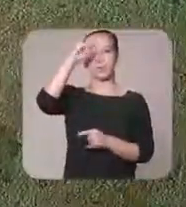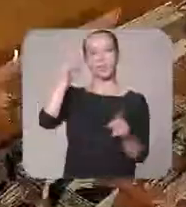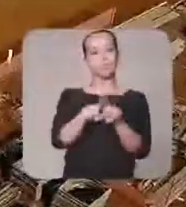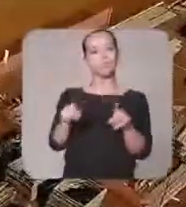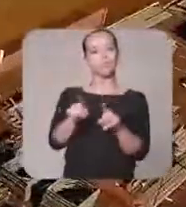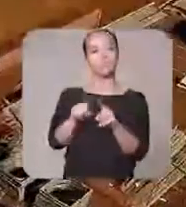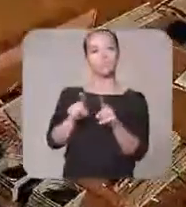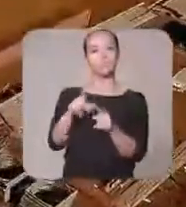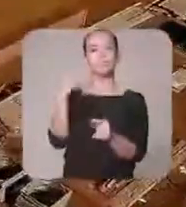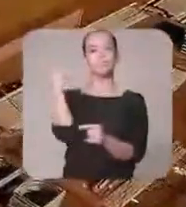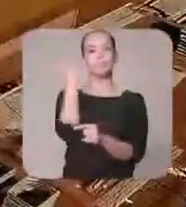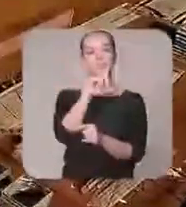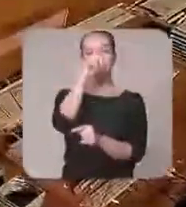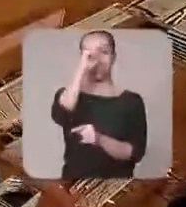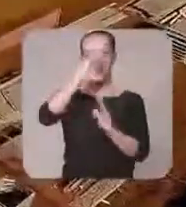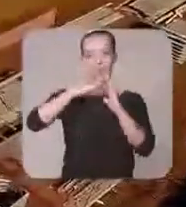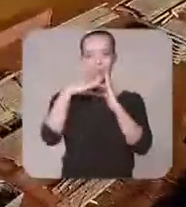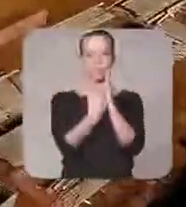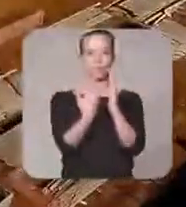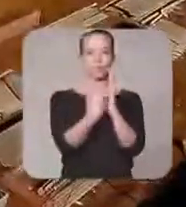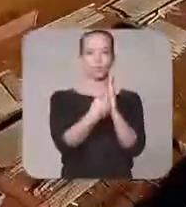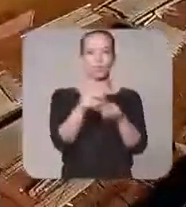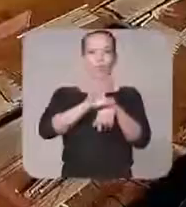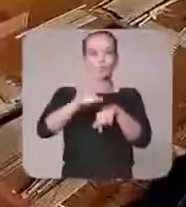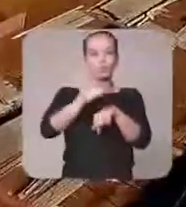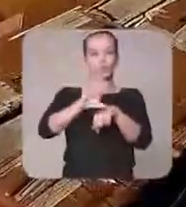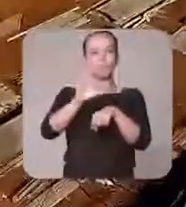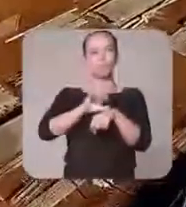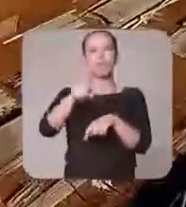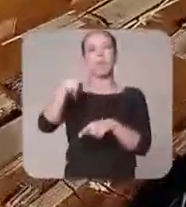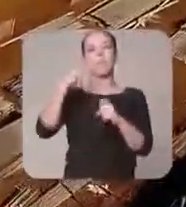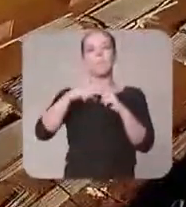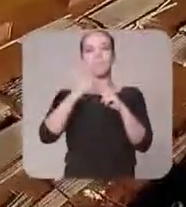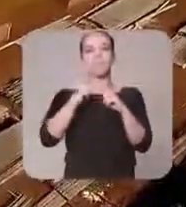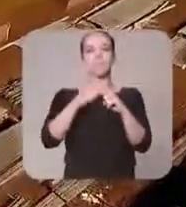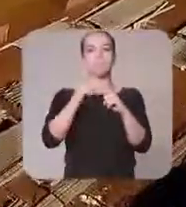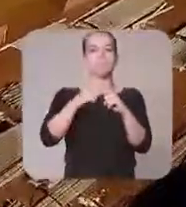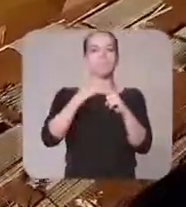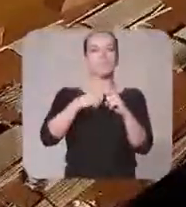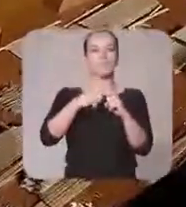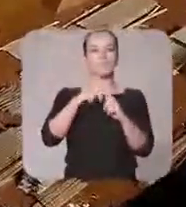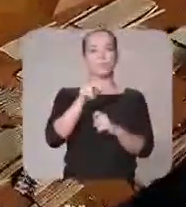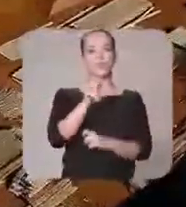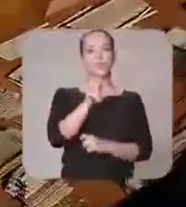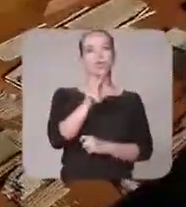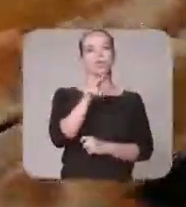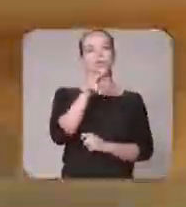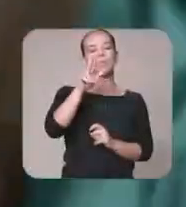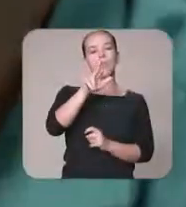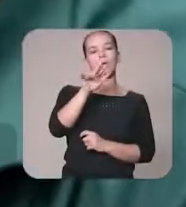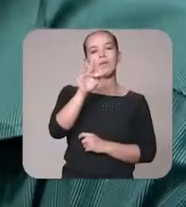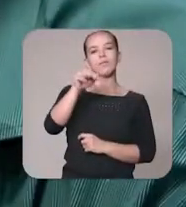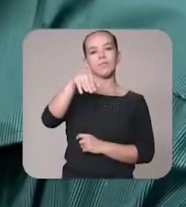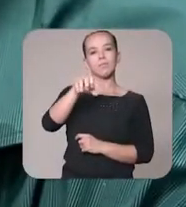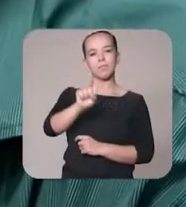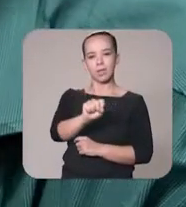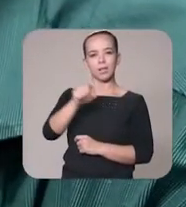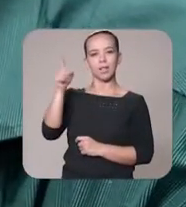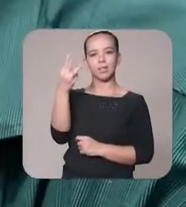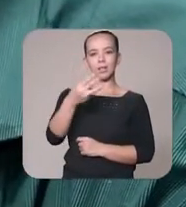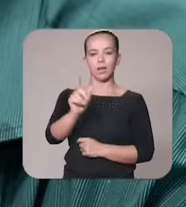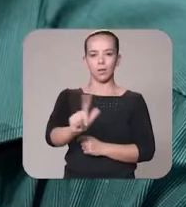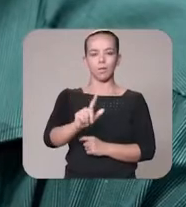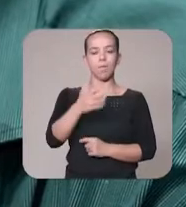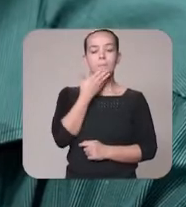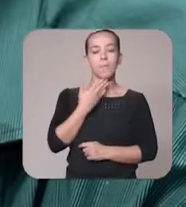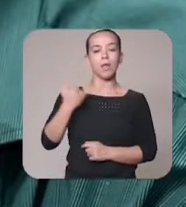também vai servir como hospital escola para o curso de medicina da Universidade Federal de Três Lagoas. Isso vai melhorar muito